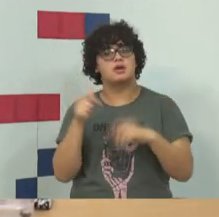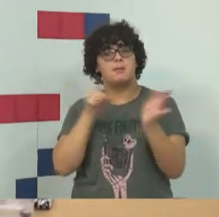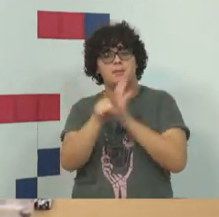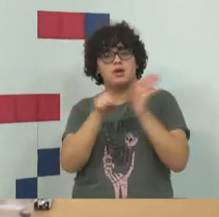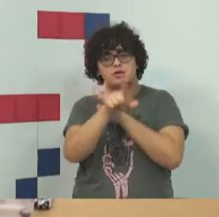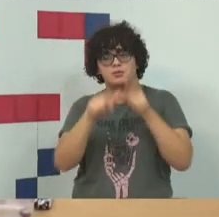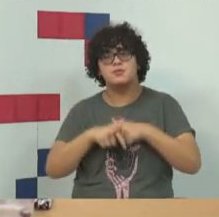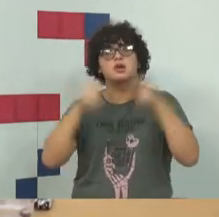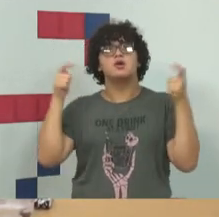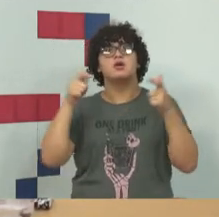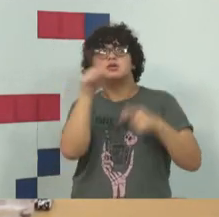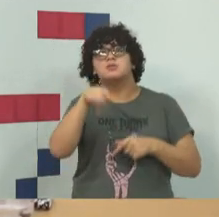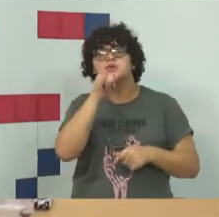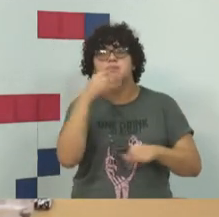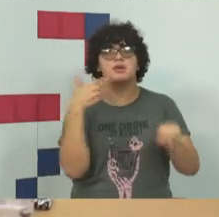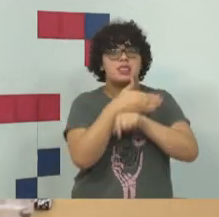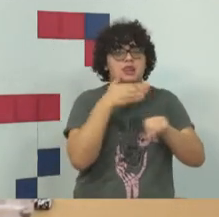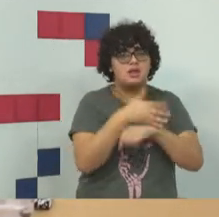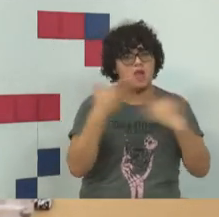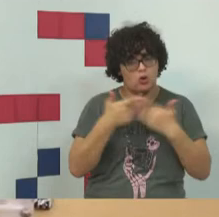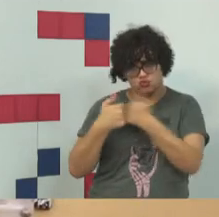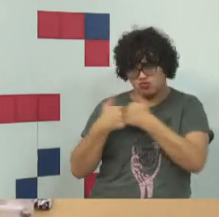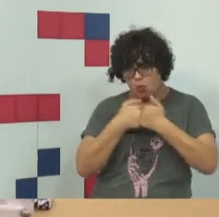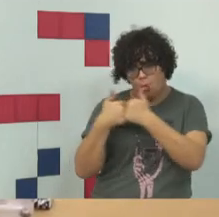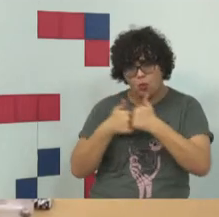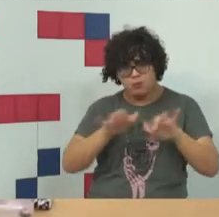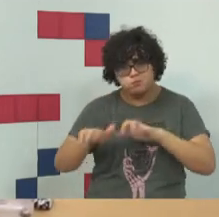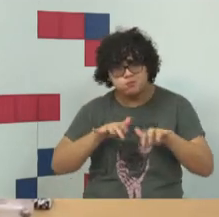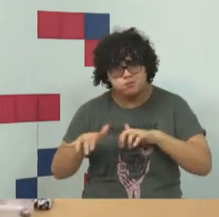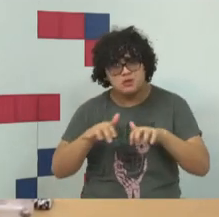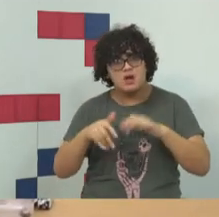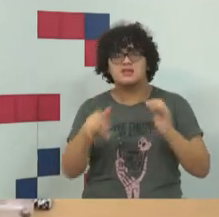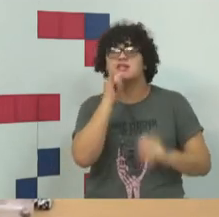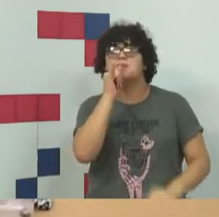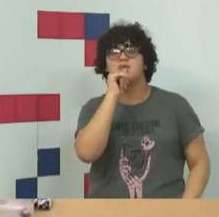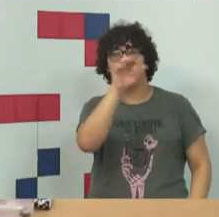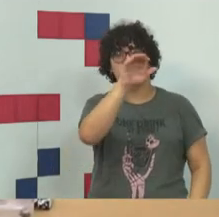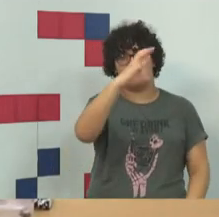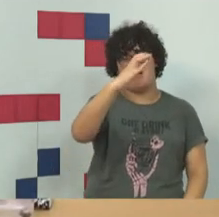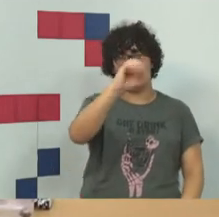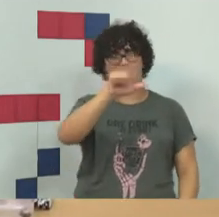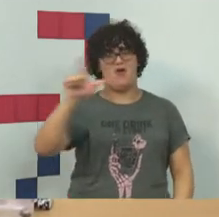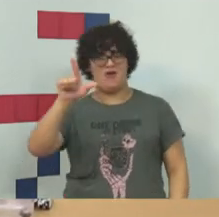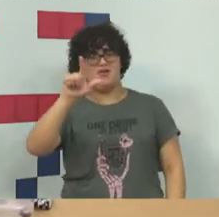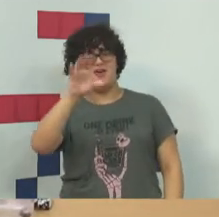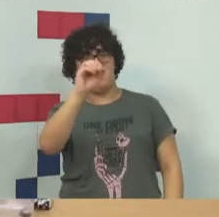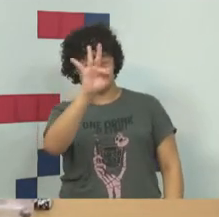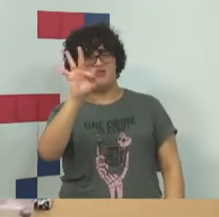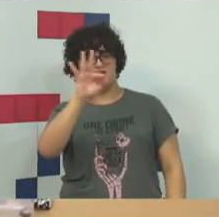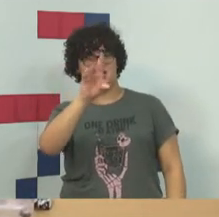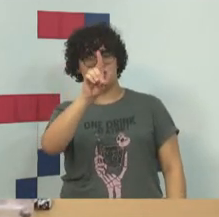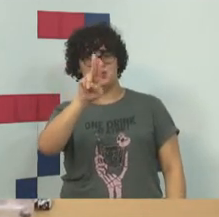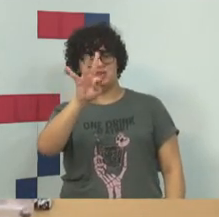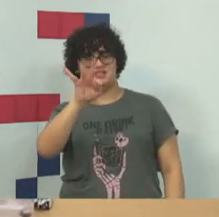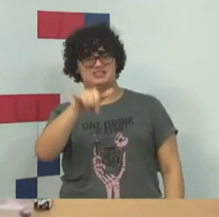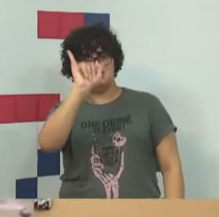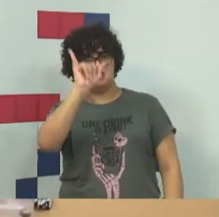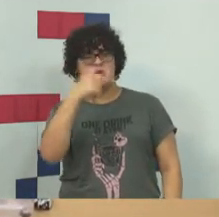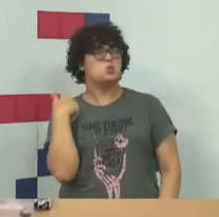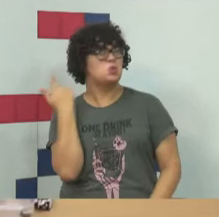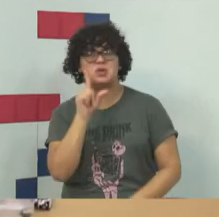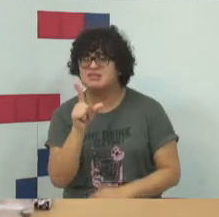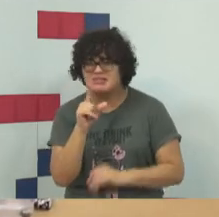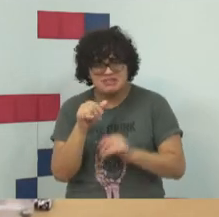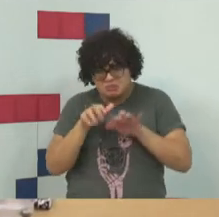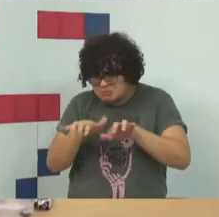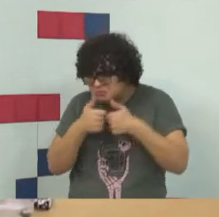cyberbullying, você, por exemplo, entrar num jogo de computador, um Call of Duty, por exemplo, um Rainbow Six, e não conseguir jogar porque o tempo